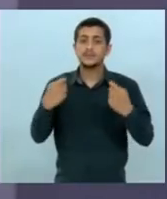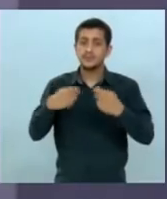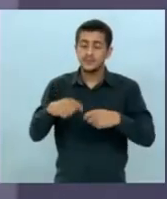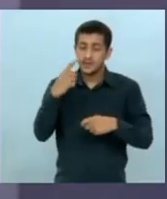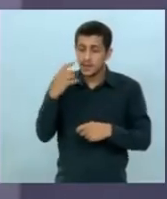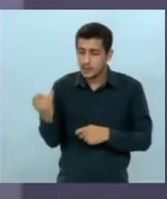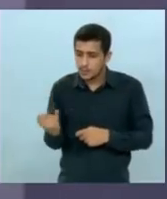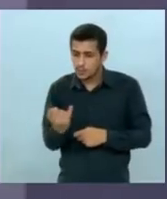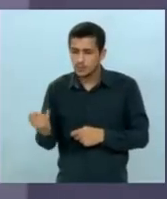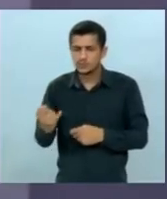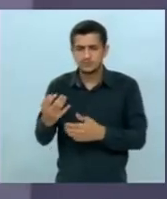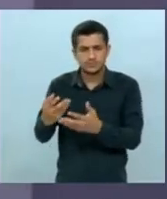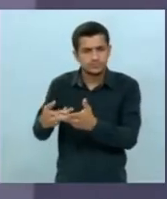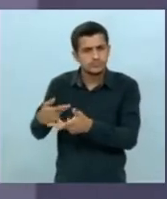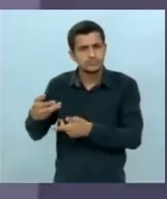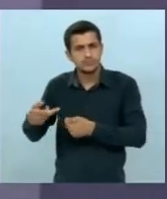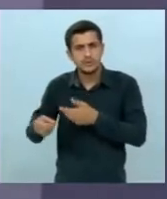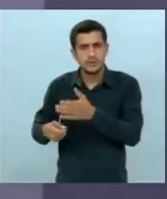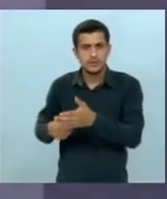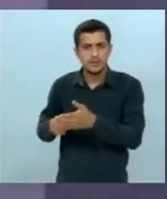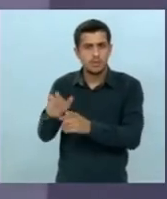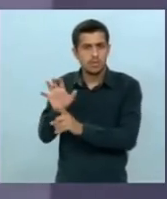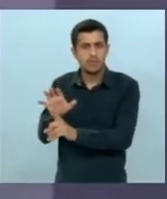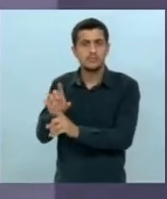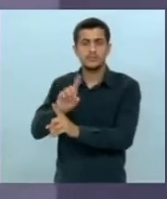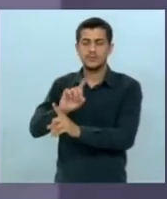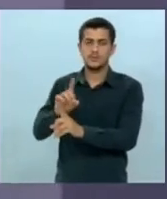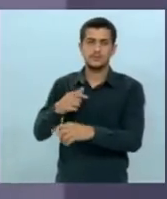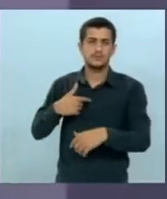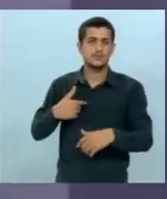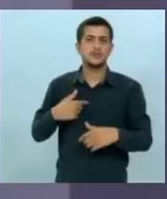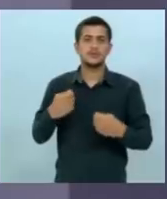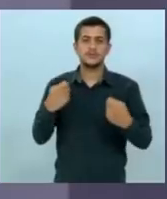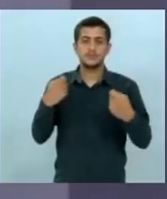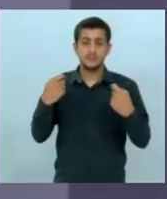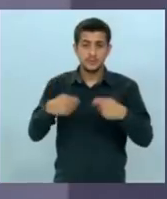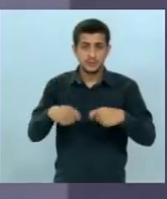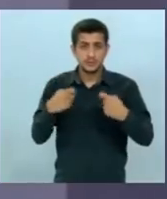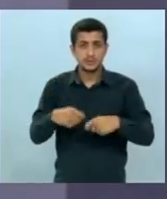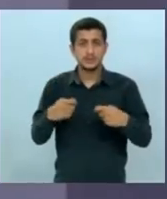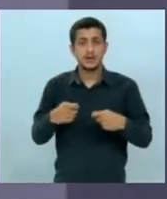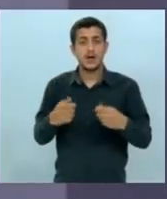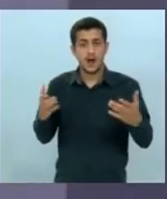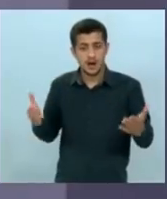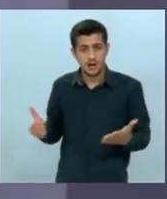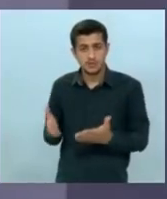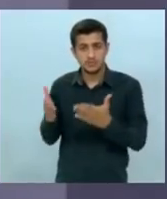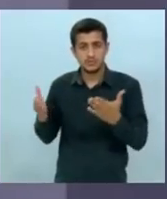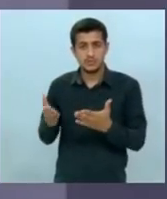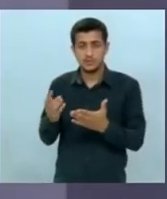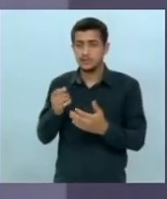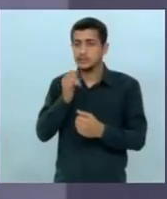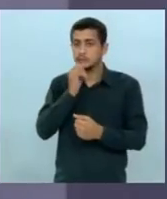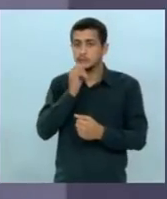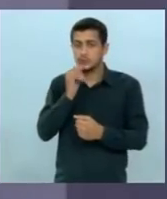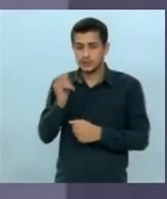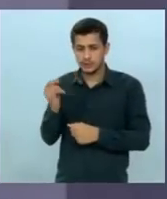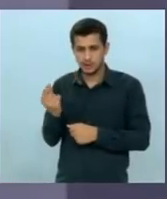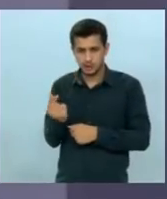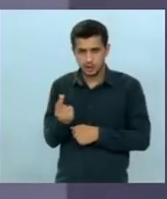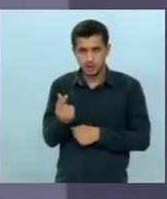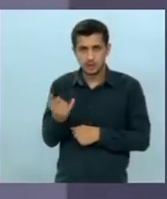perseguir o comerciante, o pagador de imposto. Vamos desestimular com incentivos, não só incentivos fiscais, não.